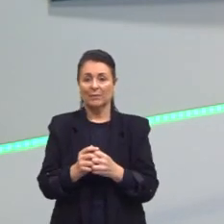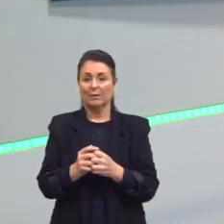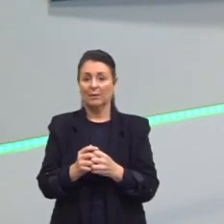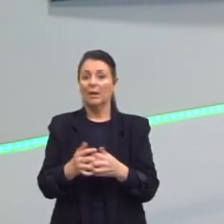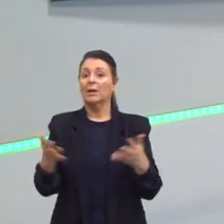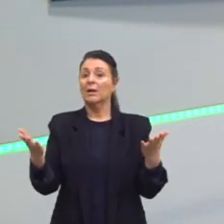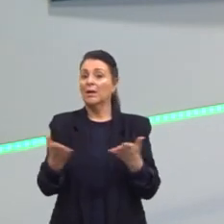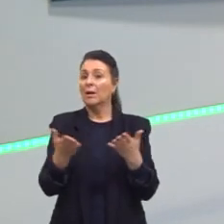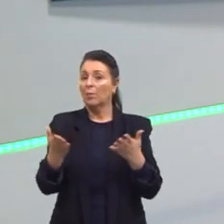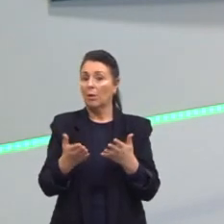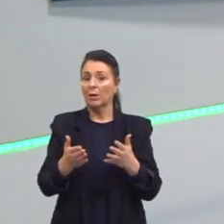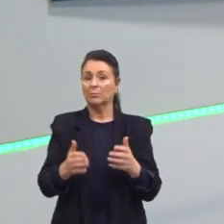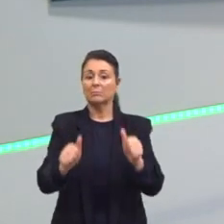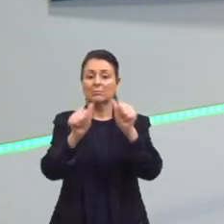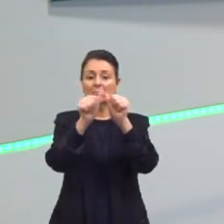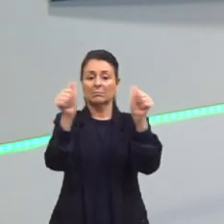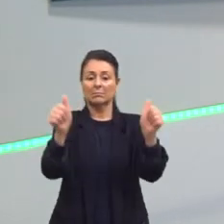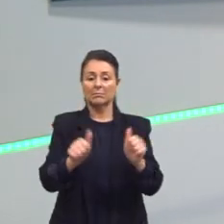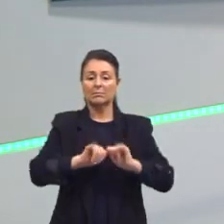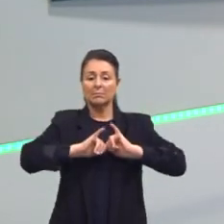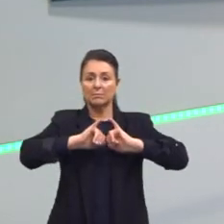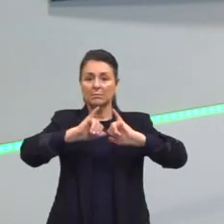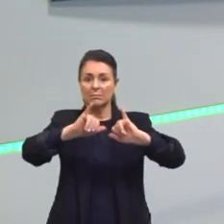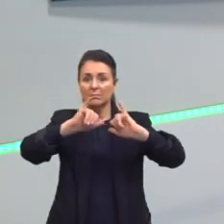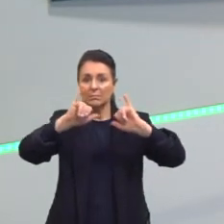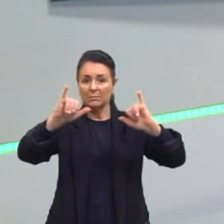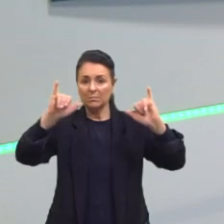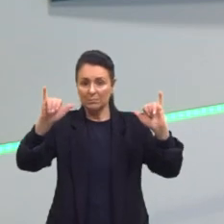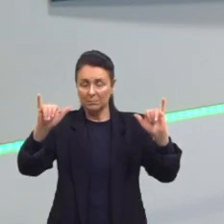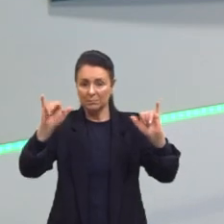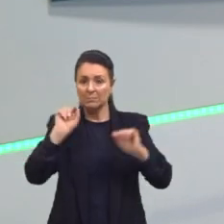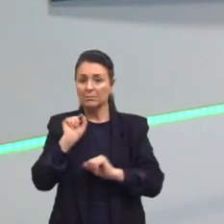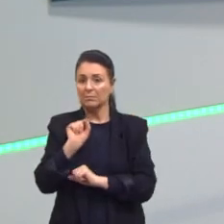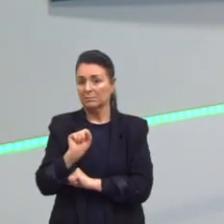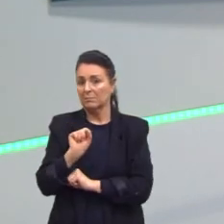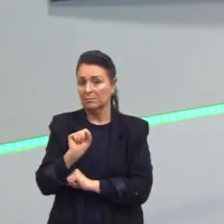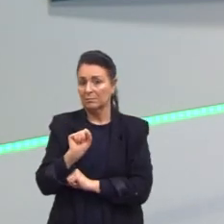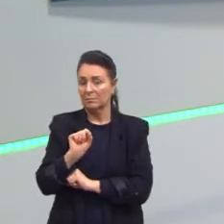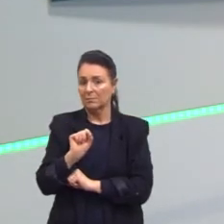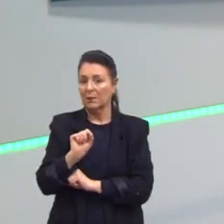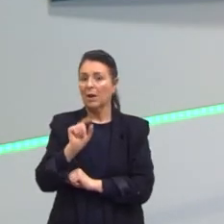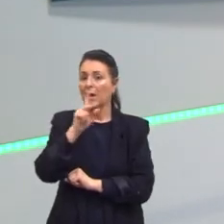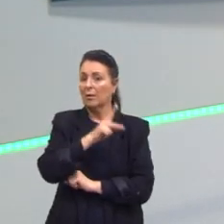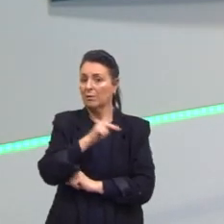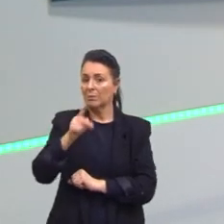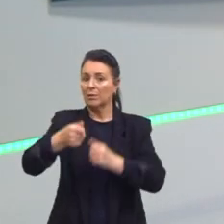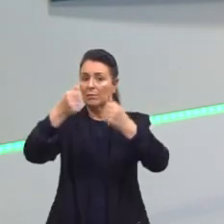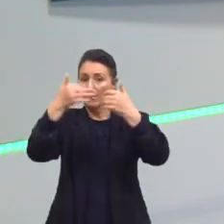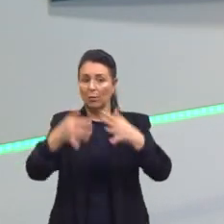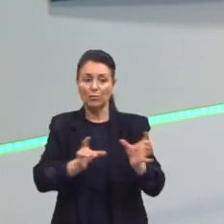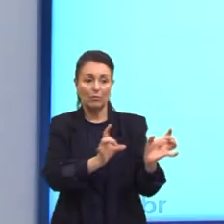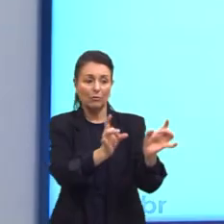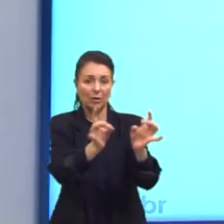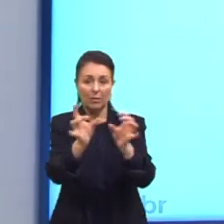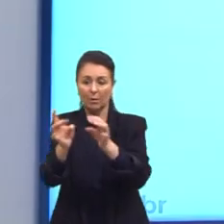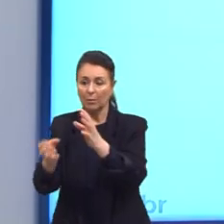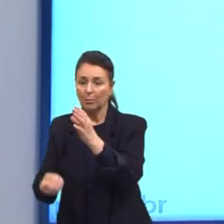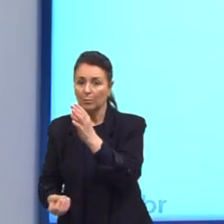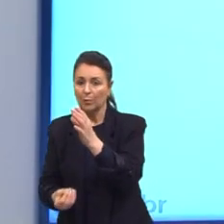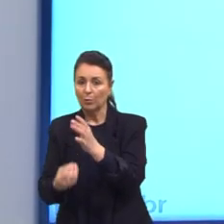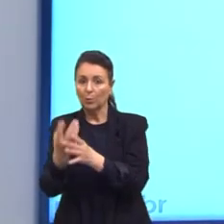as funções de um cartaz está a divulgação de campanhas. Eu falei sobre vender produtos e vender